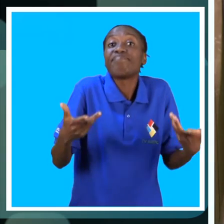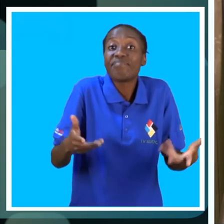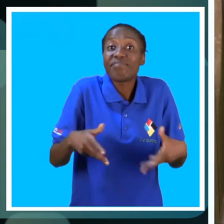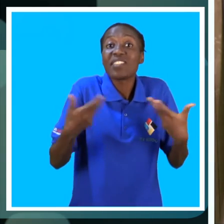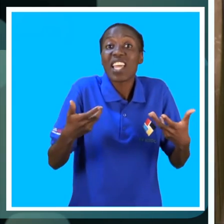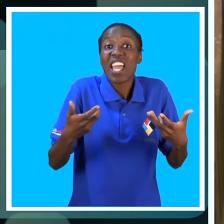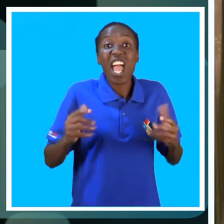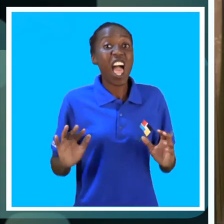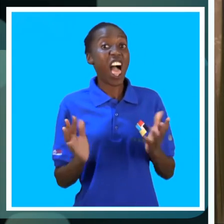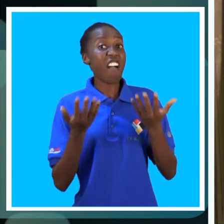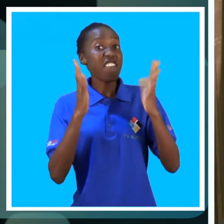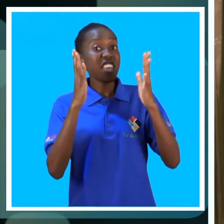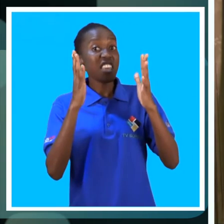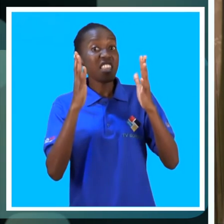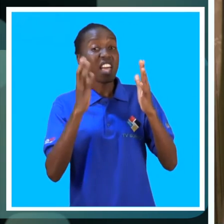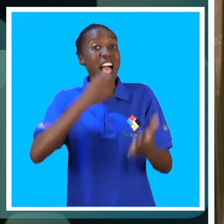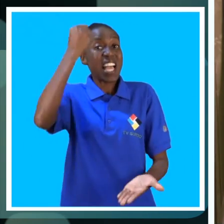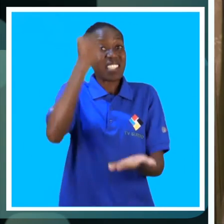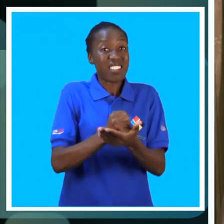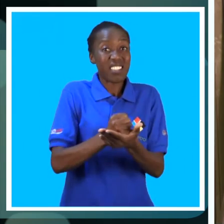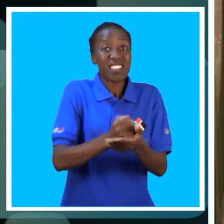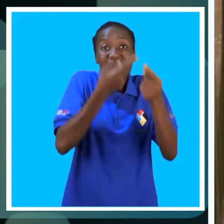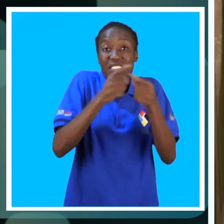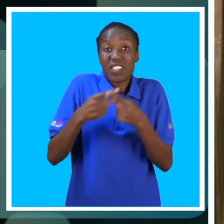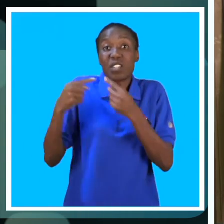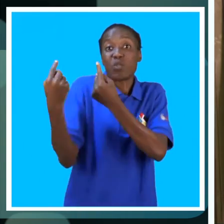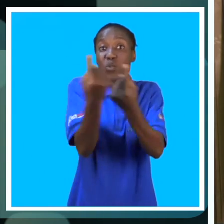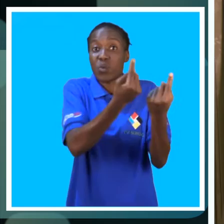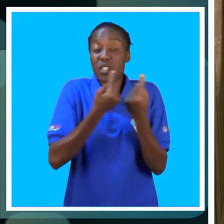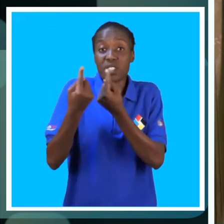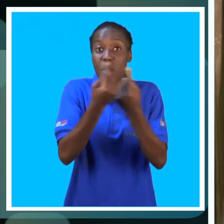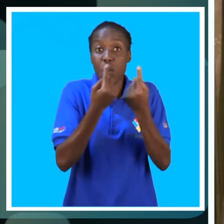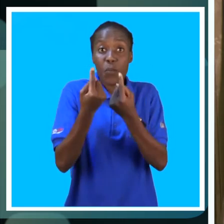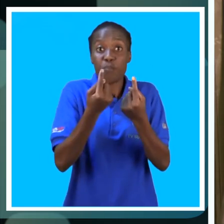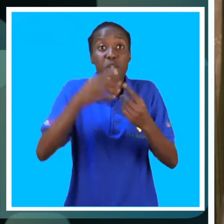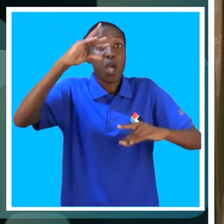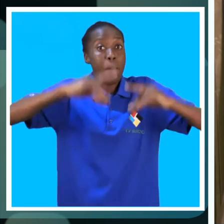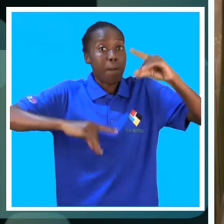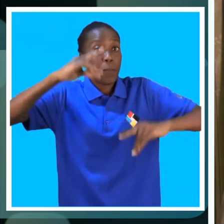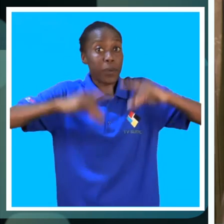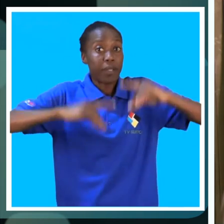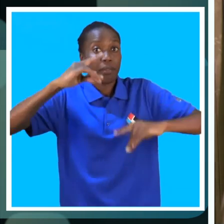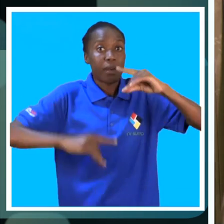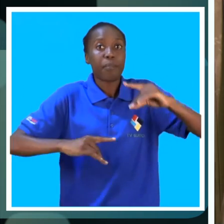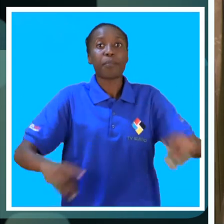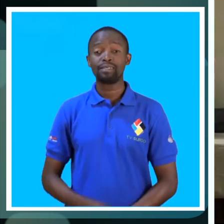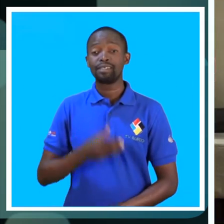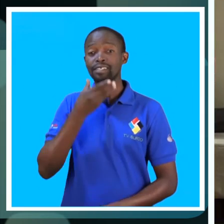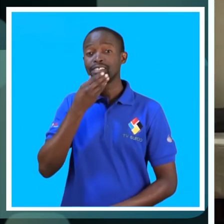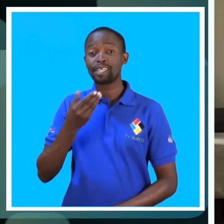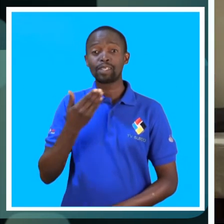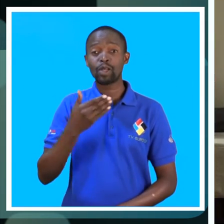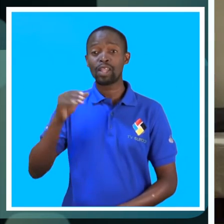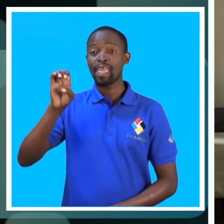sobreviver face aos agrilhões que lhes são impostos pelo poder político.